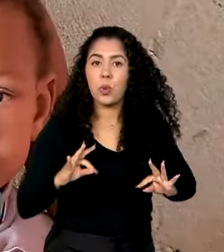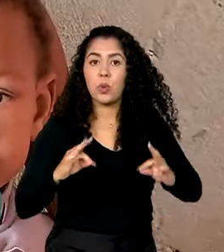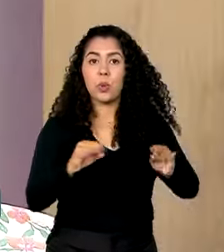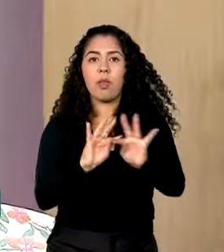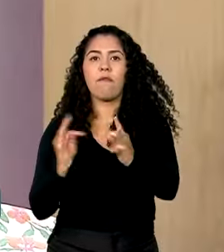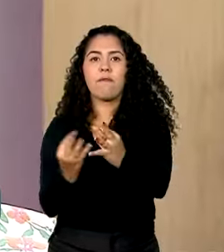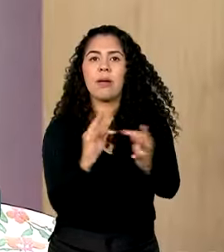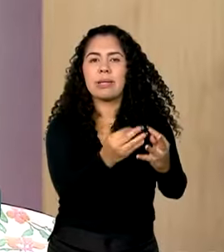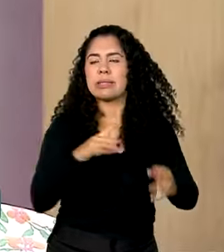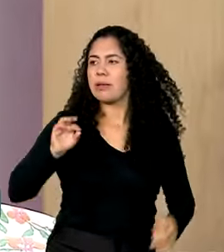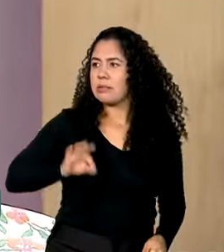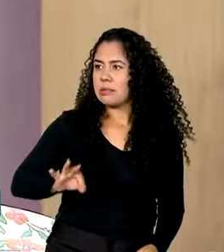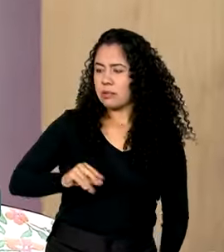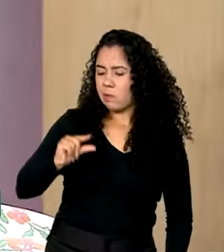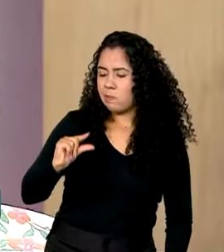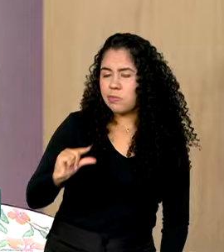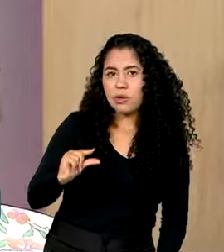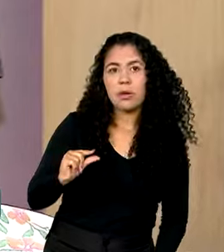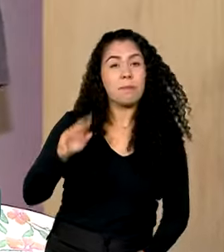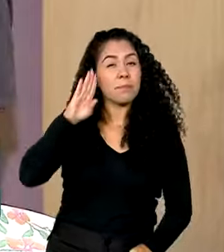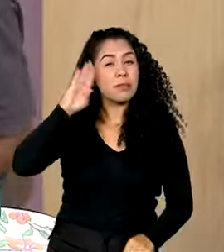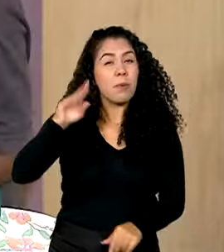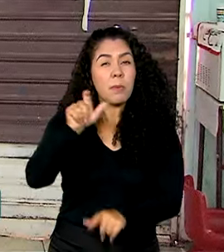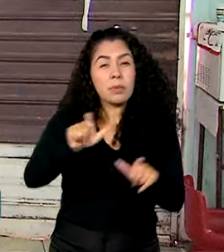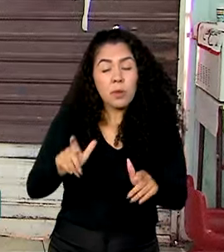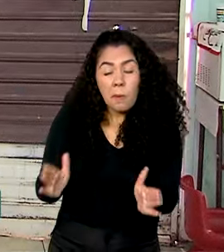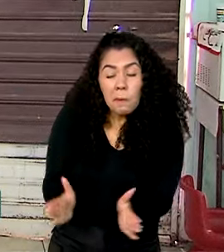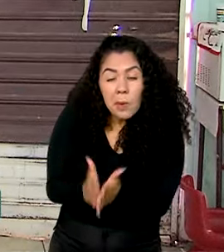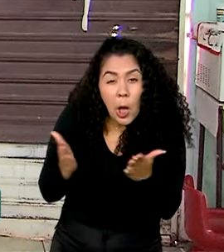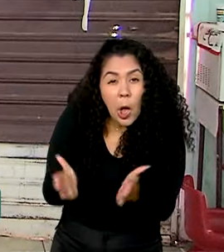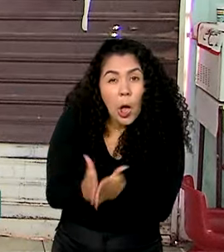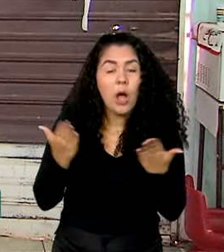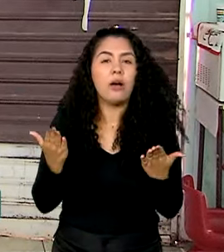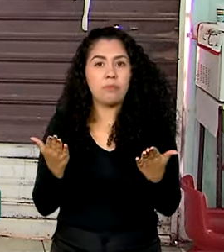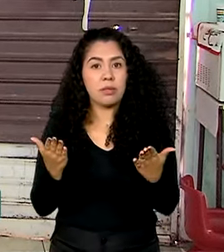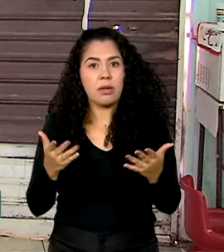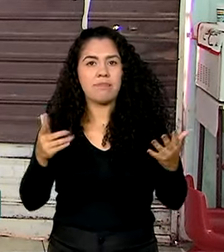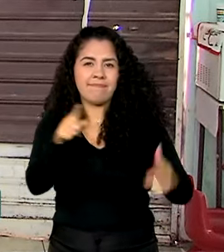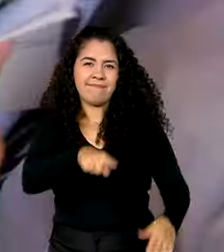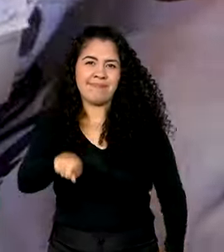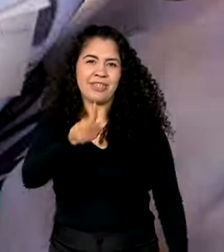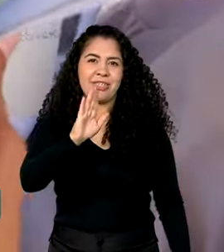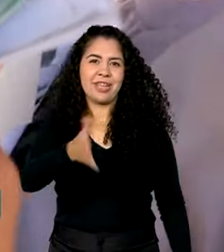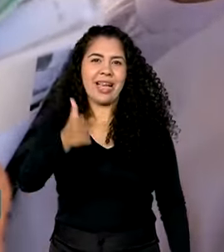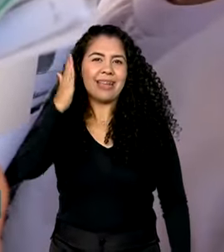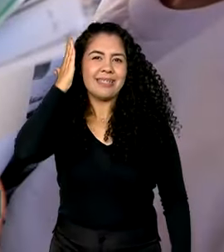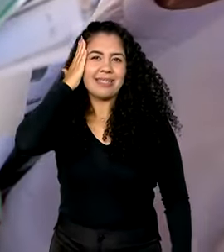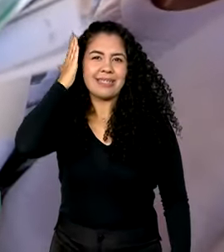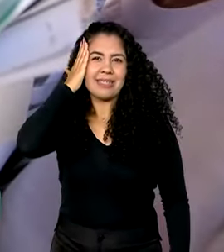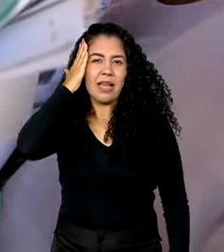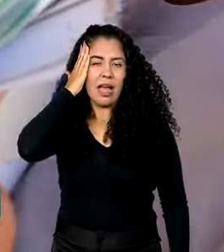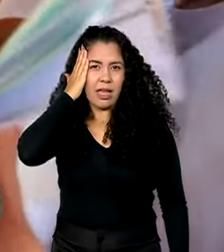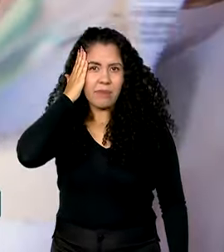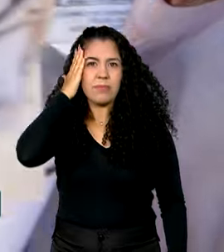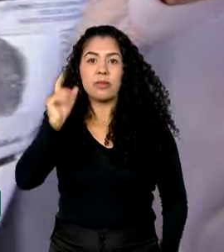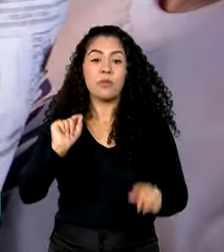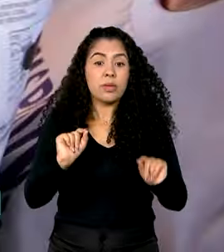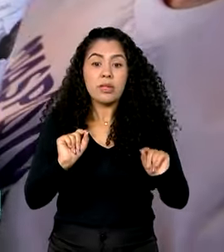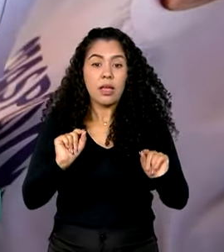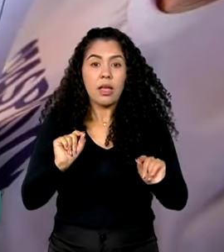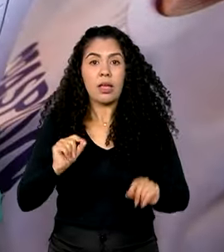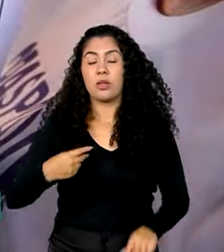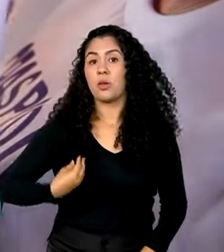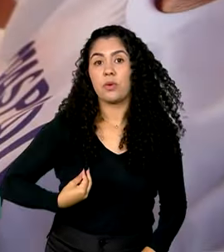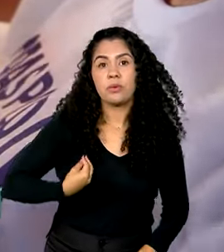renda, prioritariamente as mais pobres. Agora você já sabe que não existe visita para